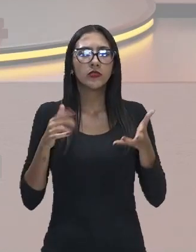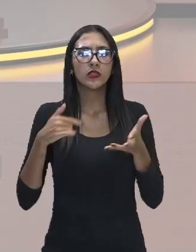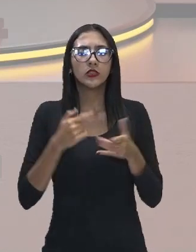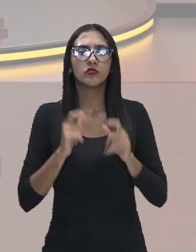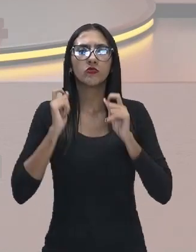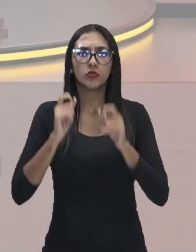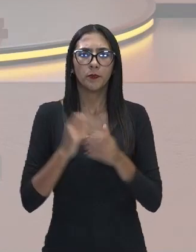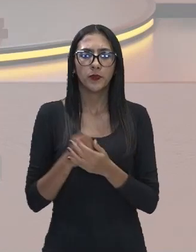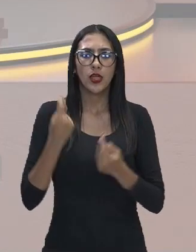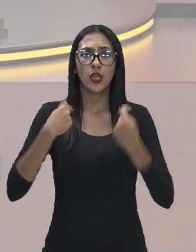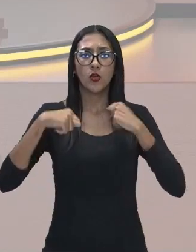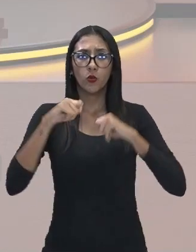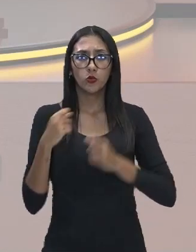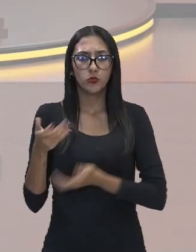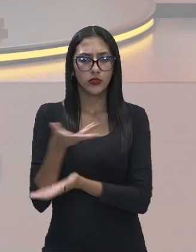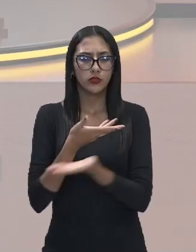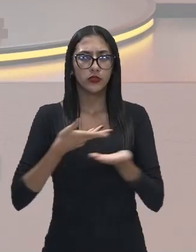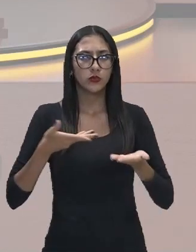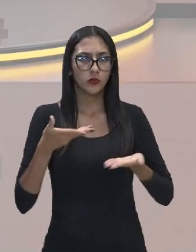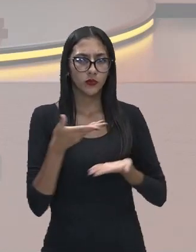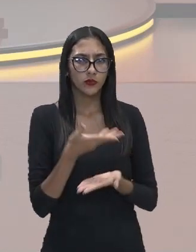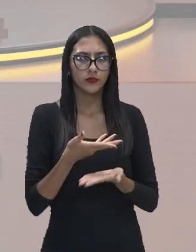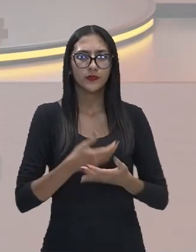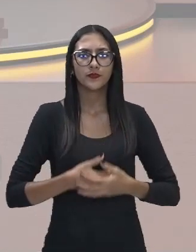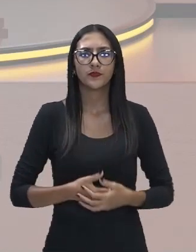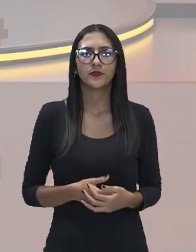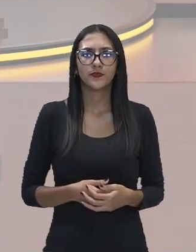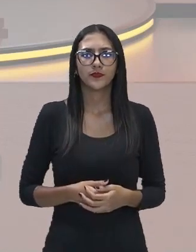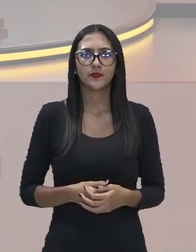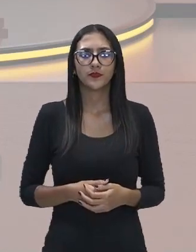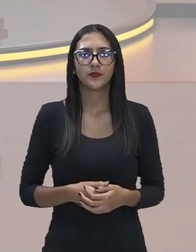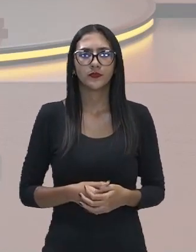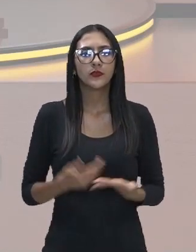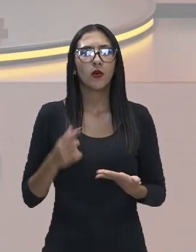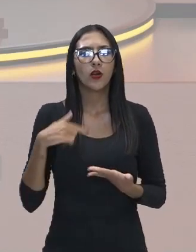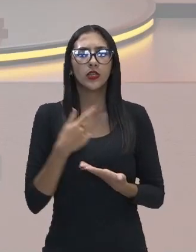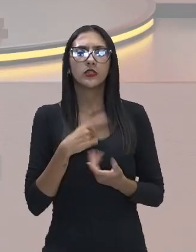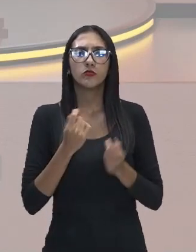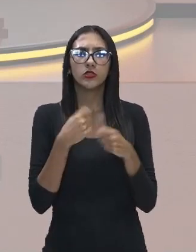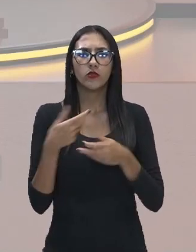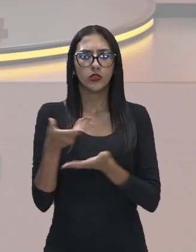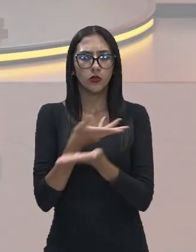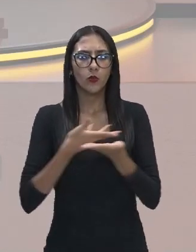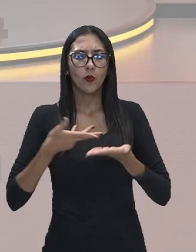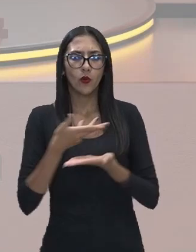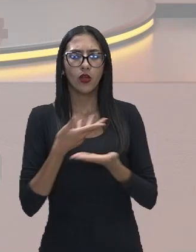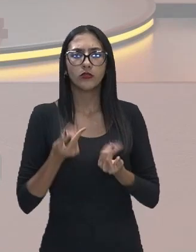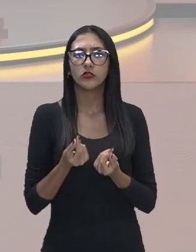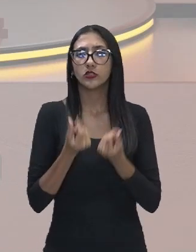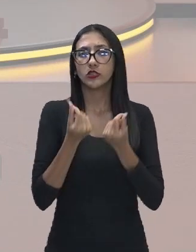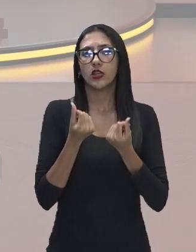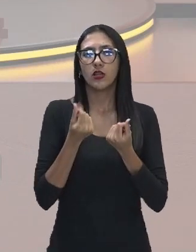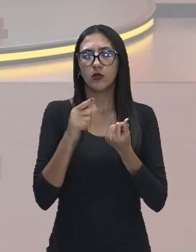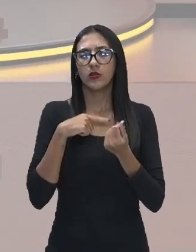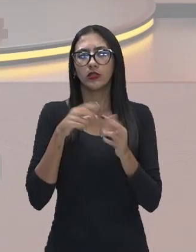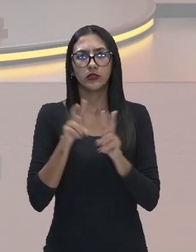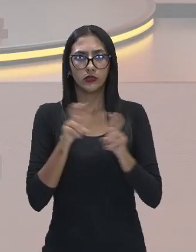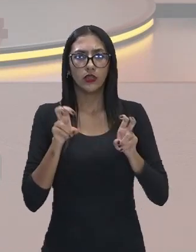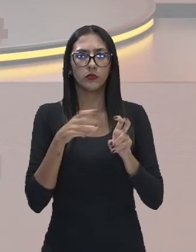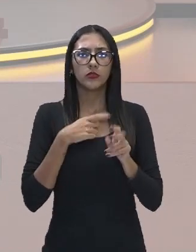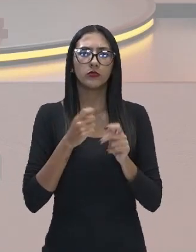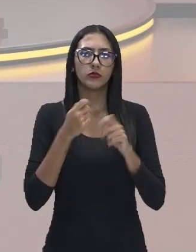de economia circular. Então a gente faz circular dinheiro ali em termos econômicos para usar